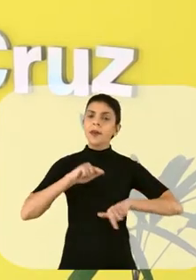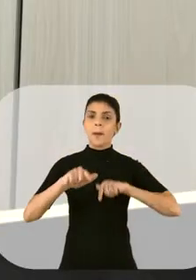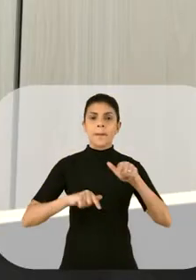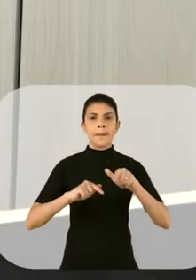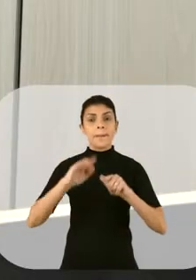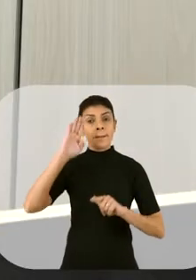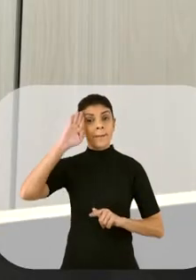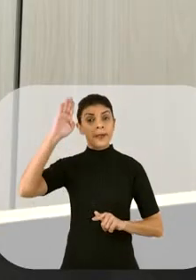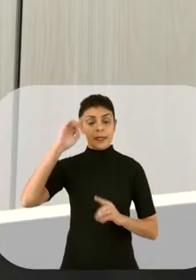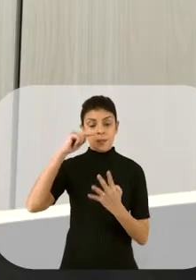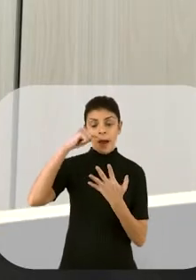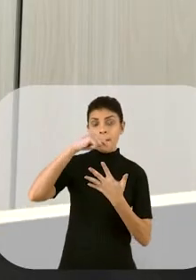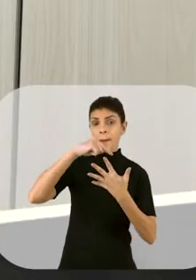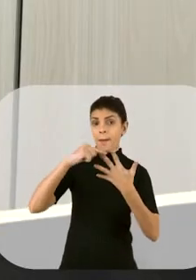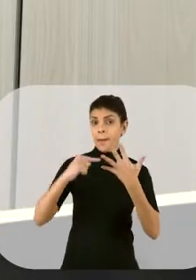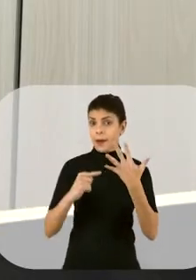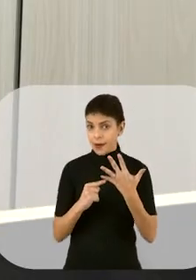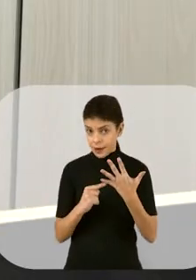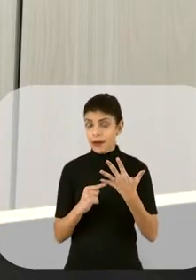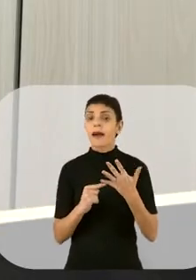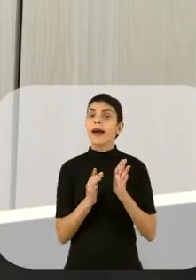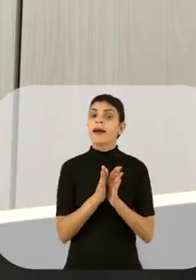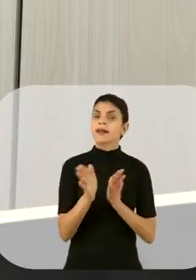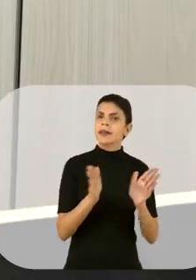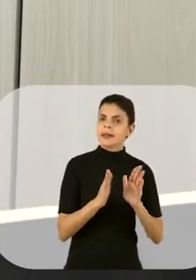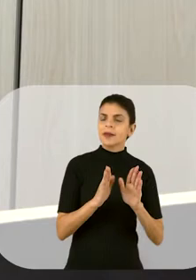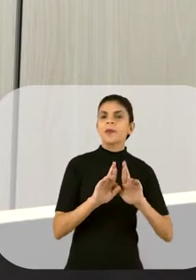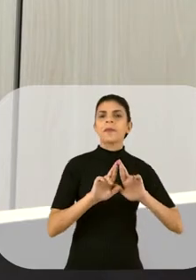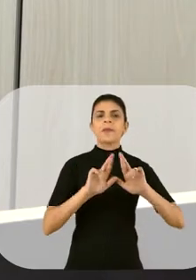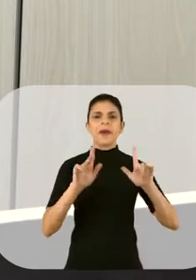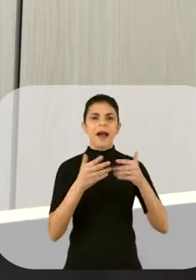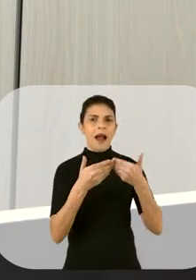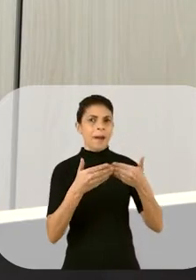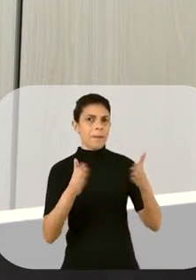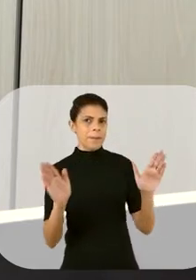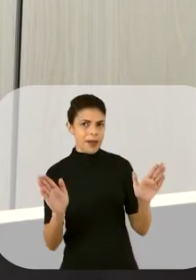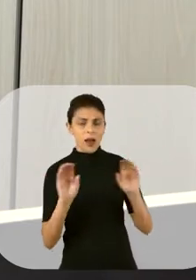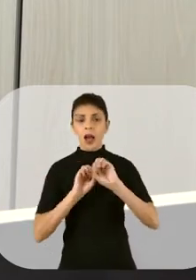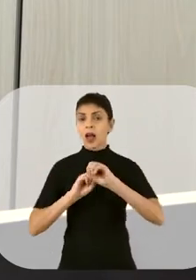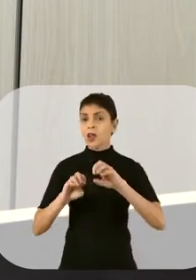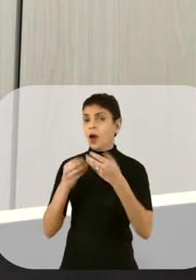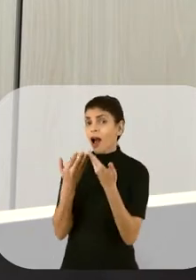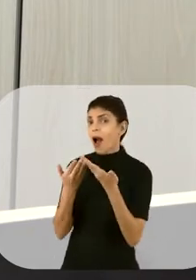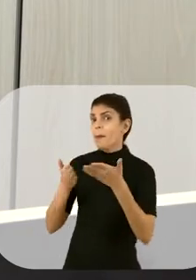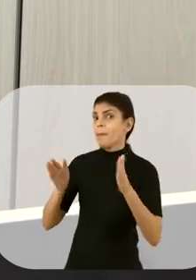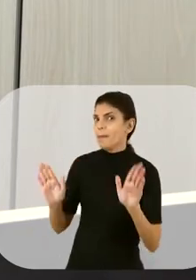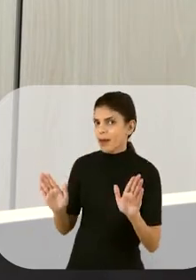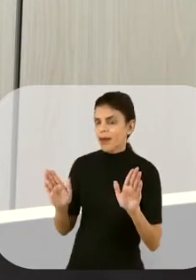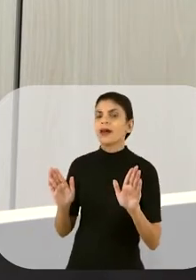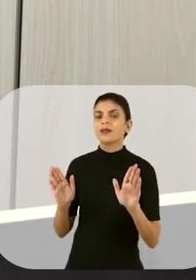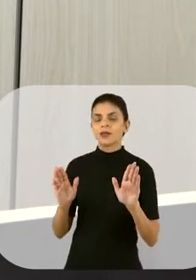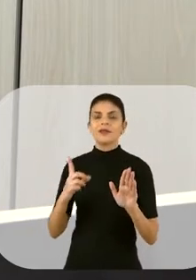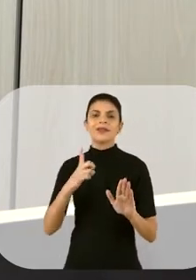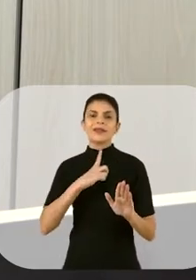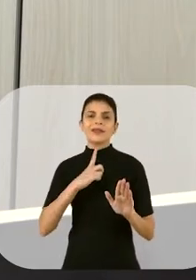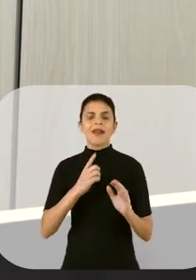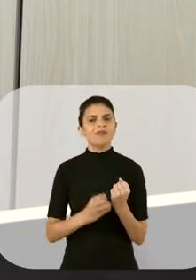princípios dessa instituição, que é o acesso aberto, que é a educação aberta, que é você garantir educação